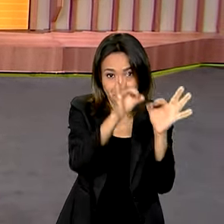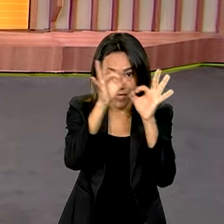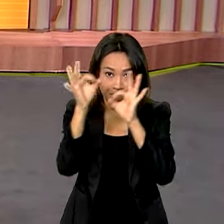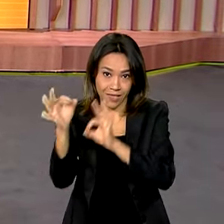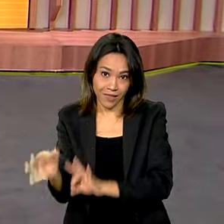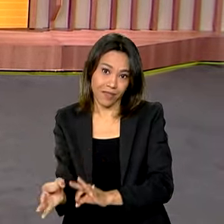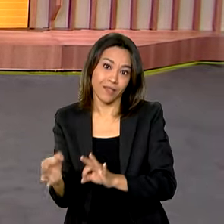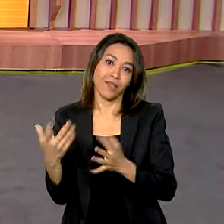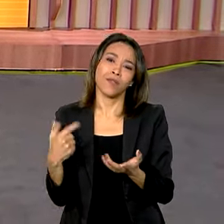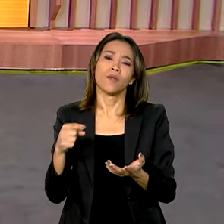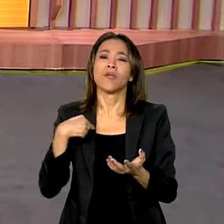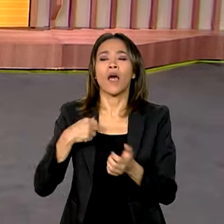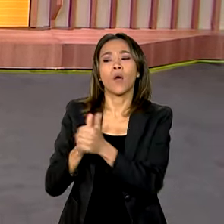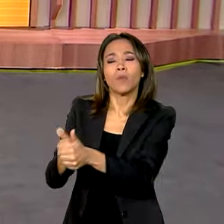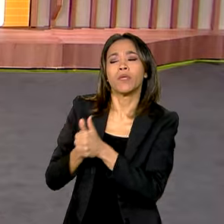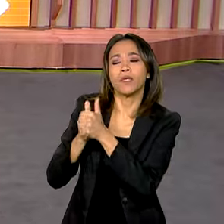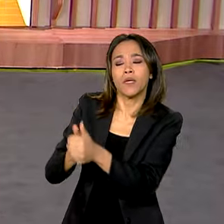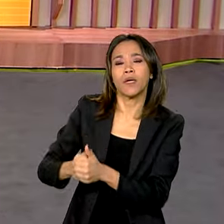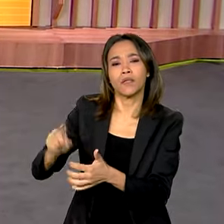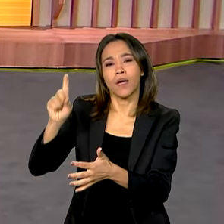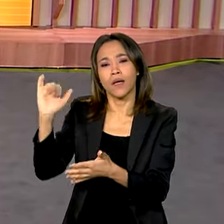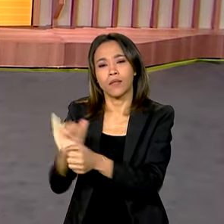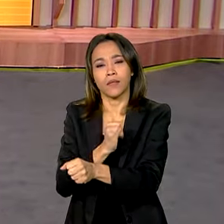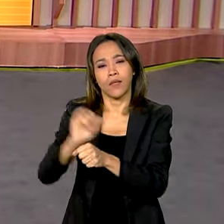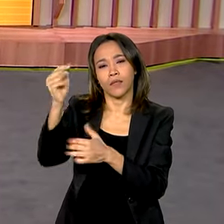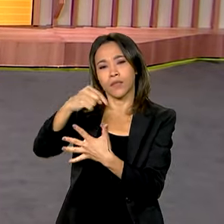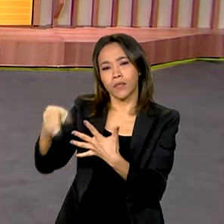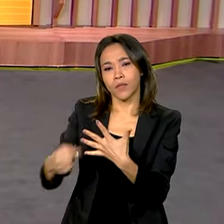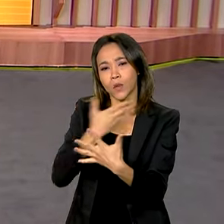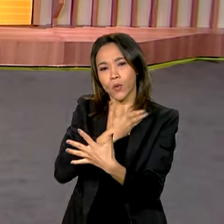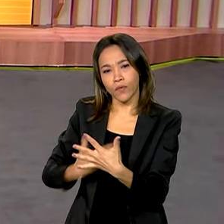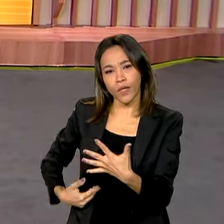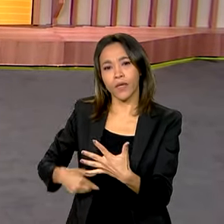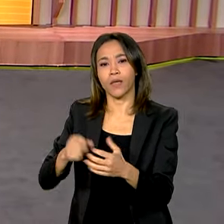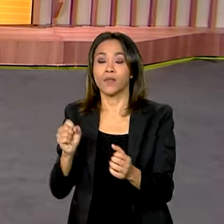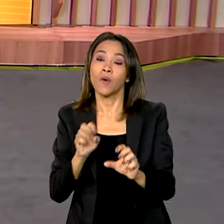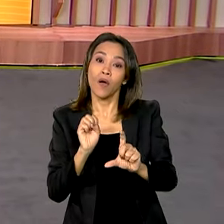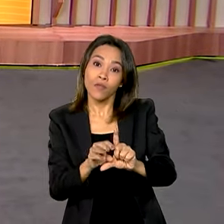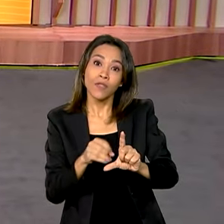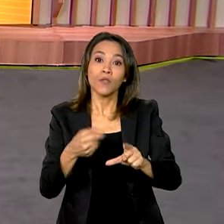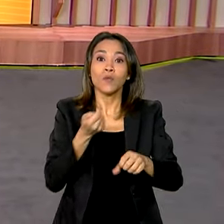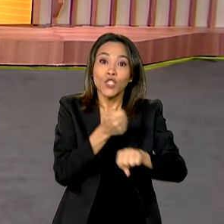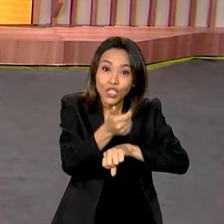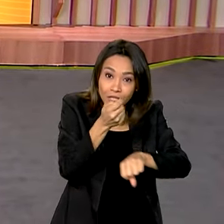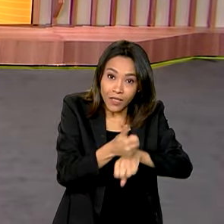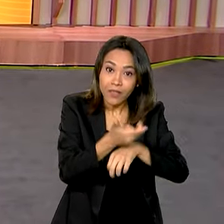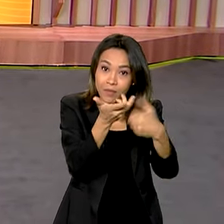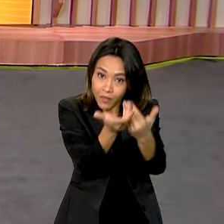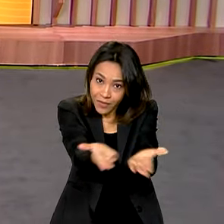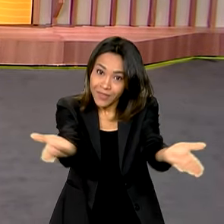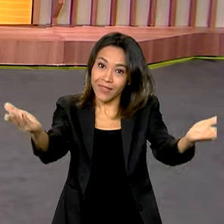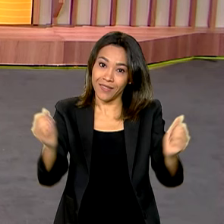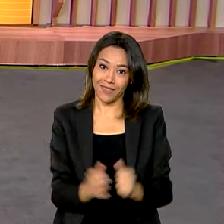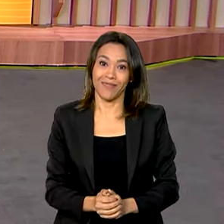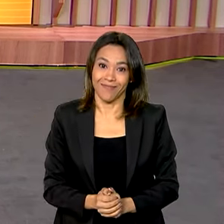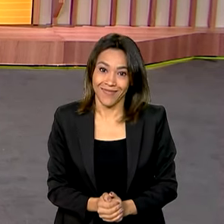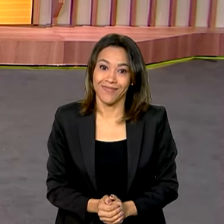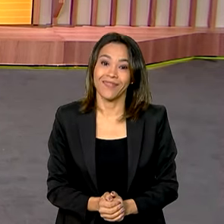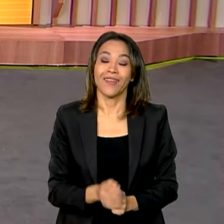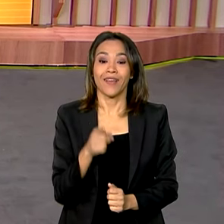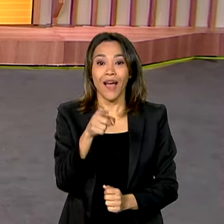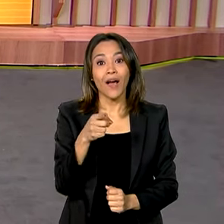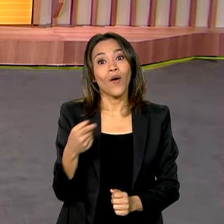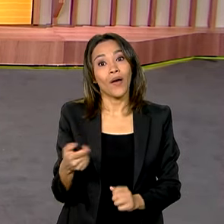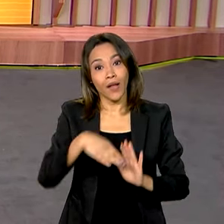todas as ações do governo federal com eventos ao vivo, dicas e serviços para você, cidadão. Veja agora na nossa